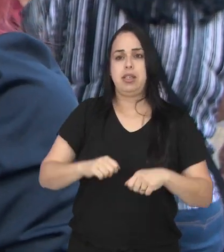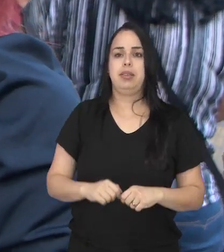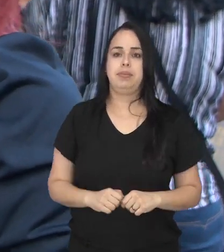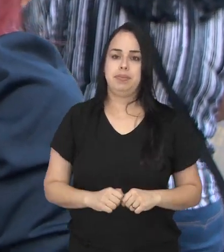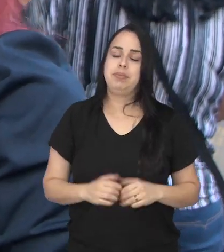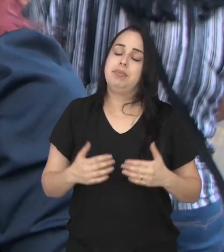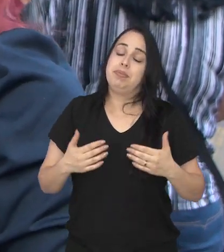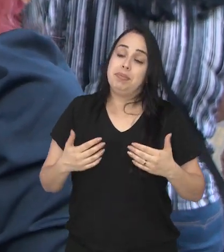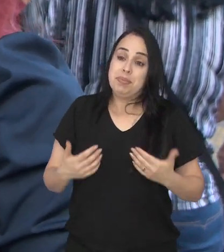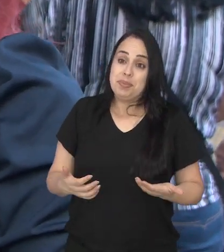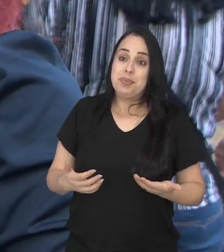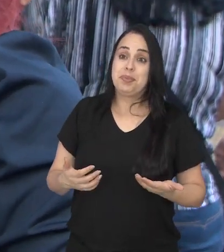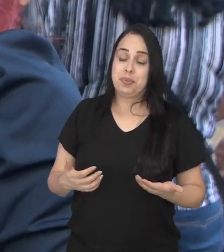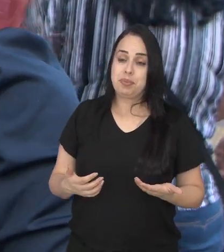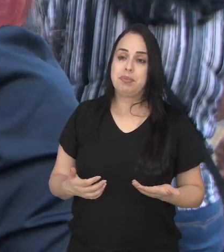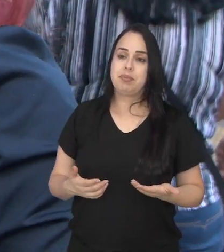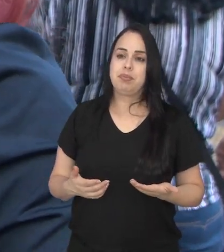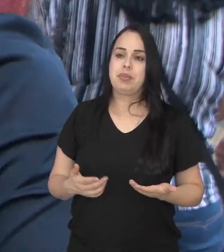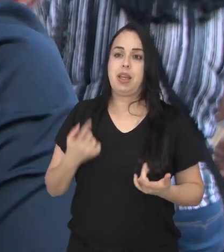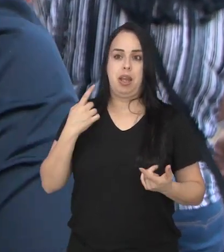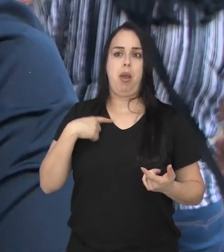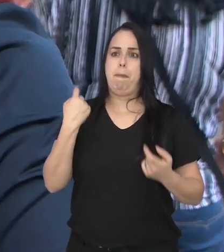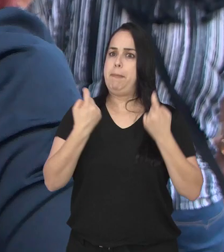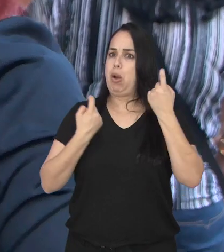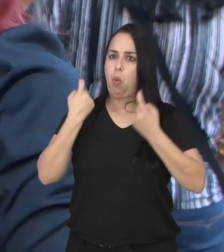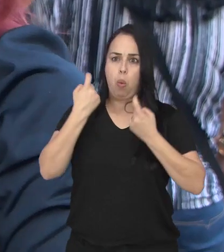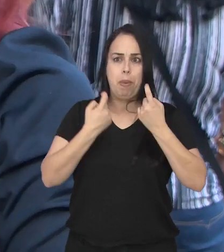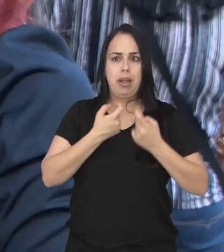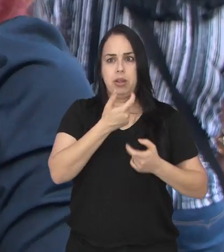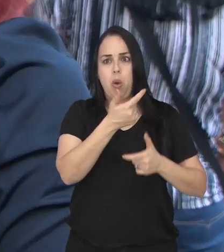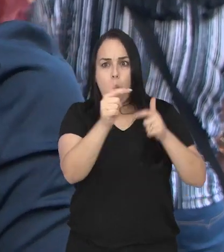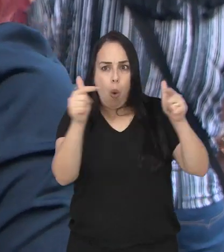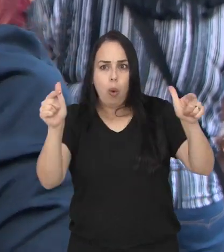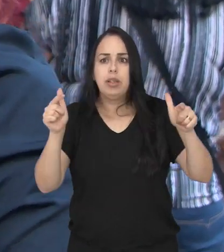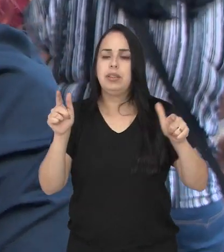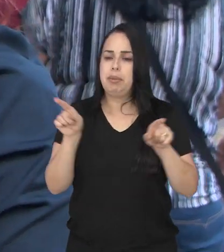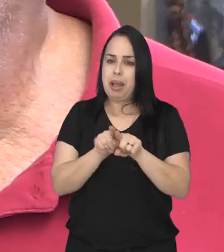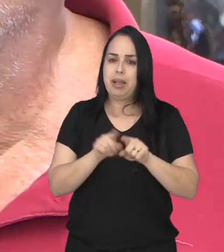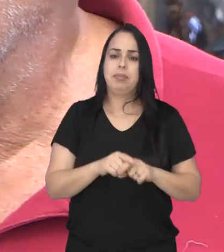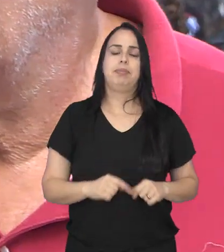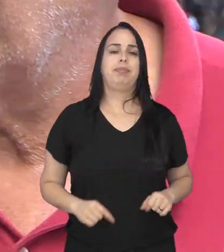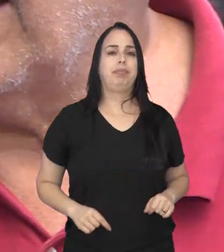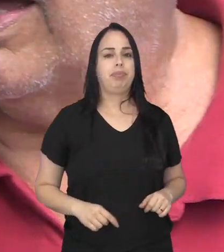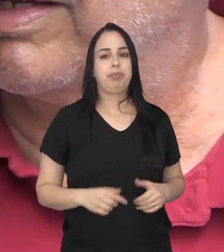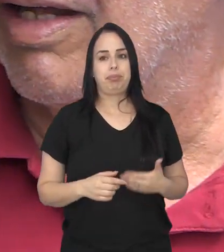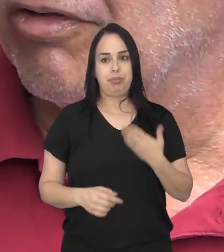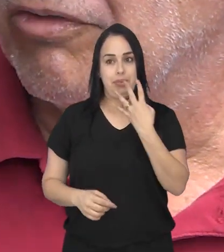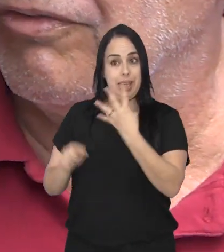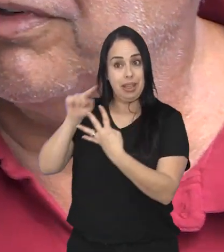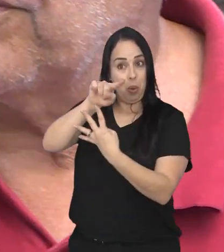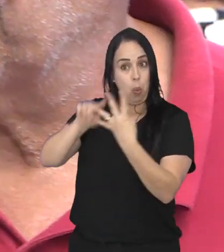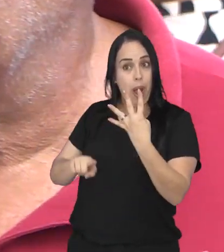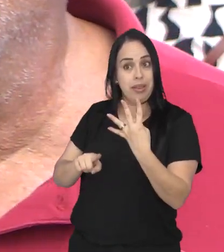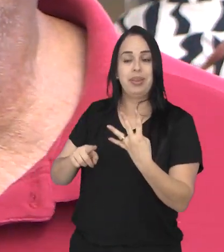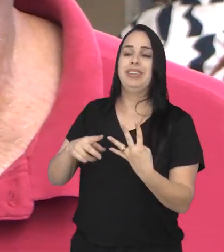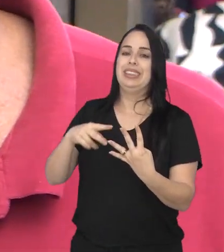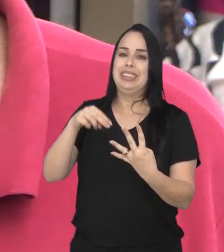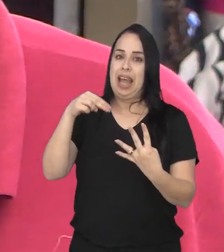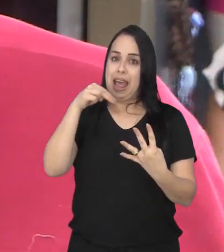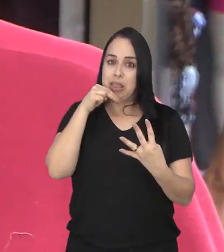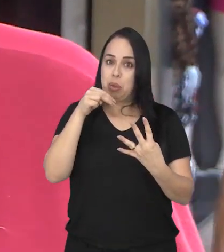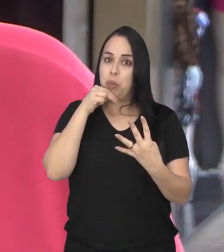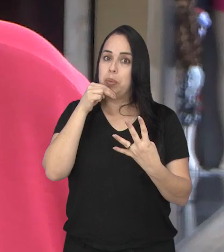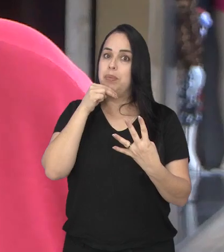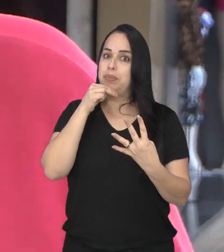segurança. Então, essa a maior preocupação de todas as mães, não só a minha. O seu Joseval tem quatro netos em